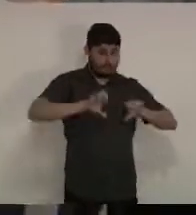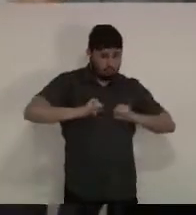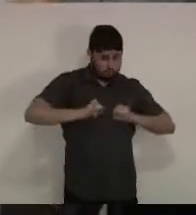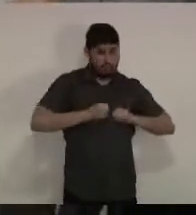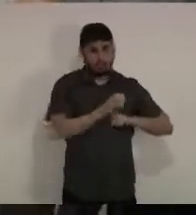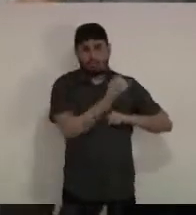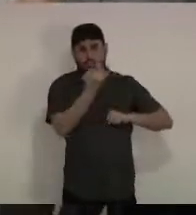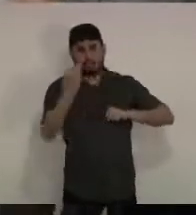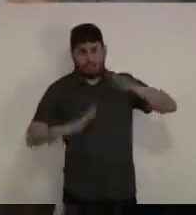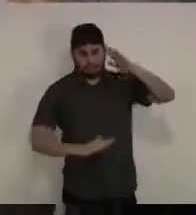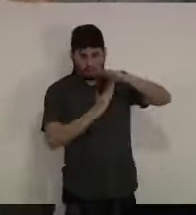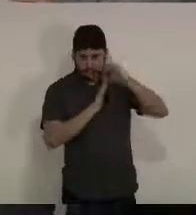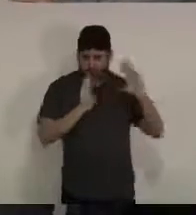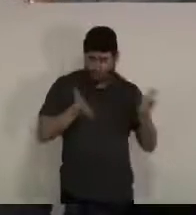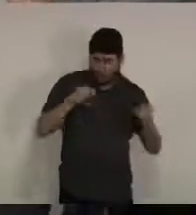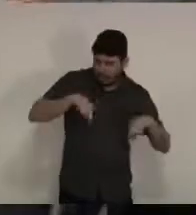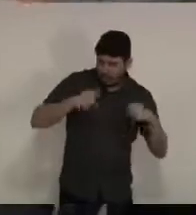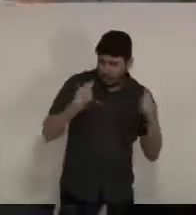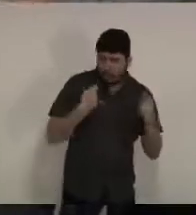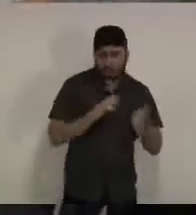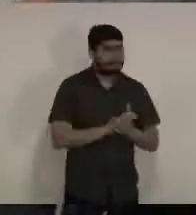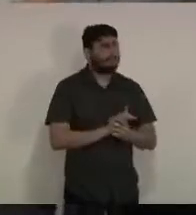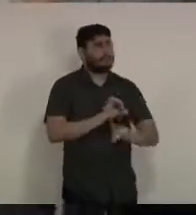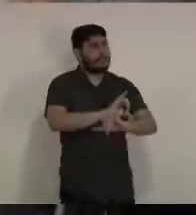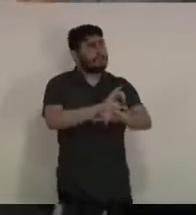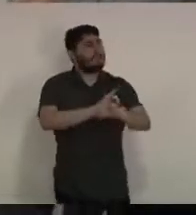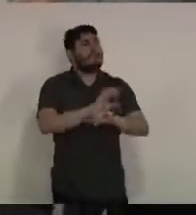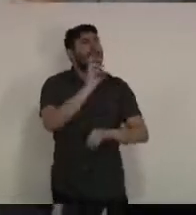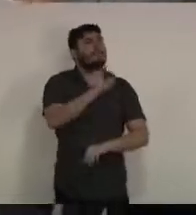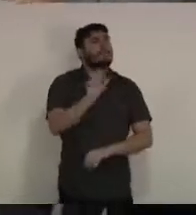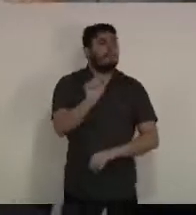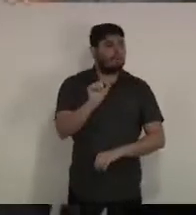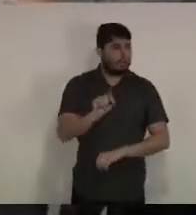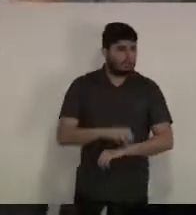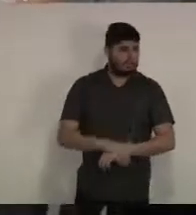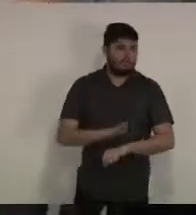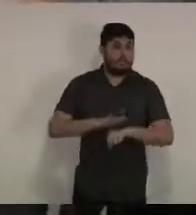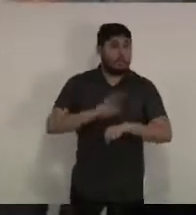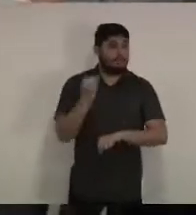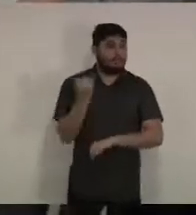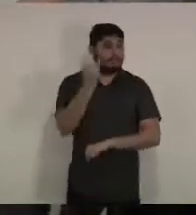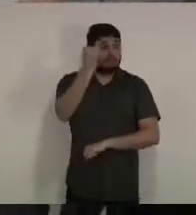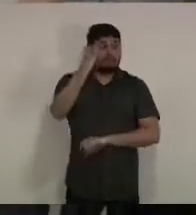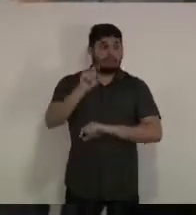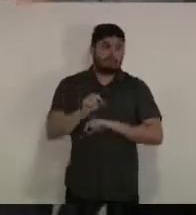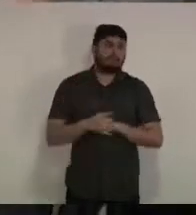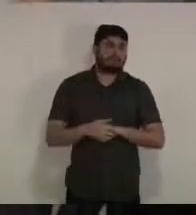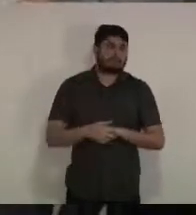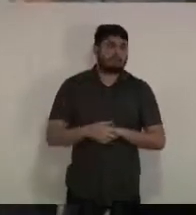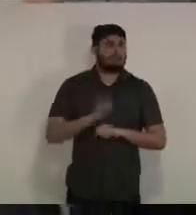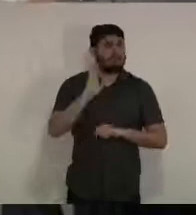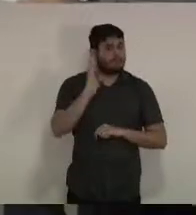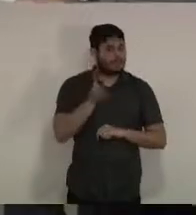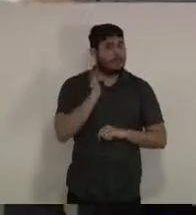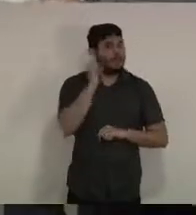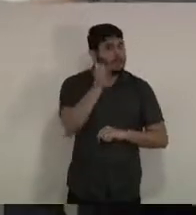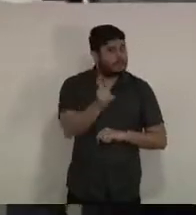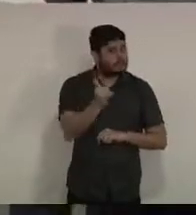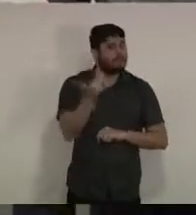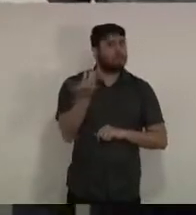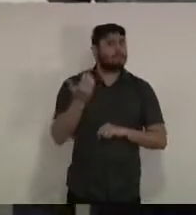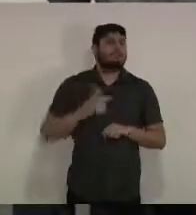todos os veículos de comunicação que foi graças às medidas tomadas de forma preventiva que nós ainda